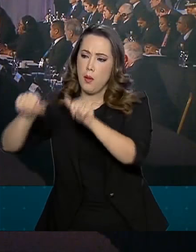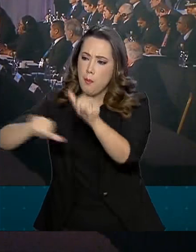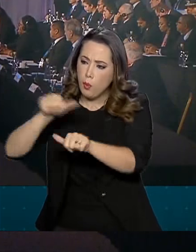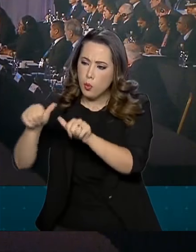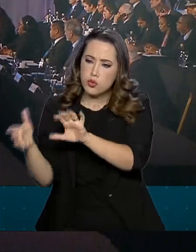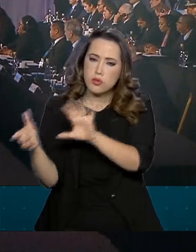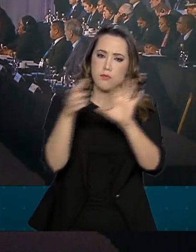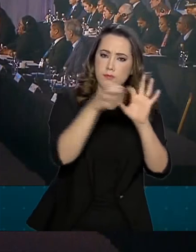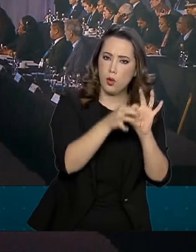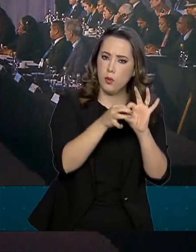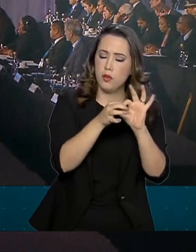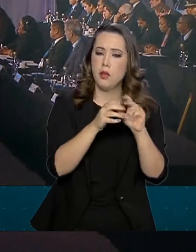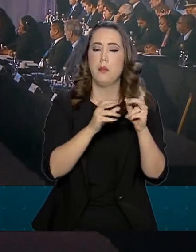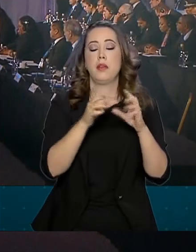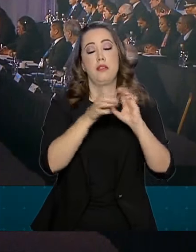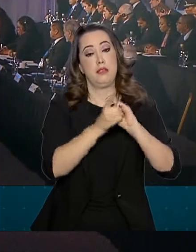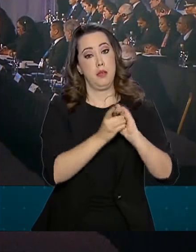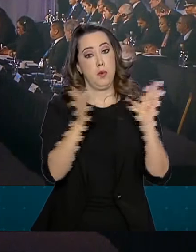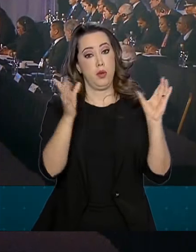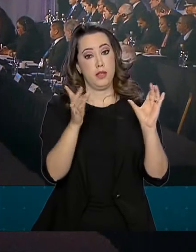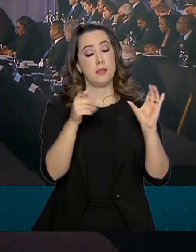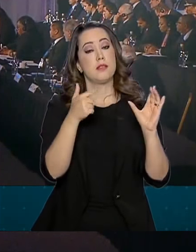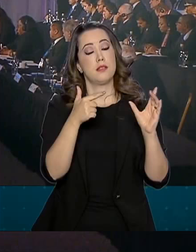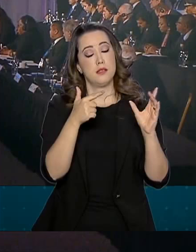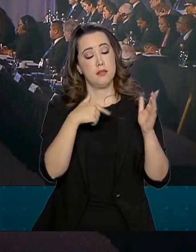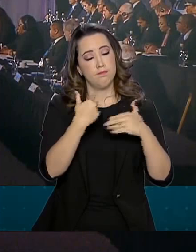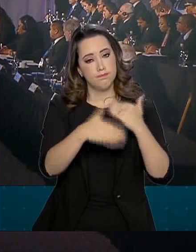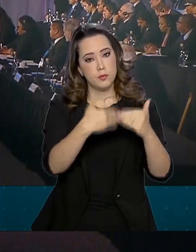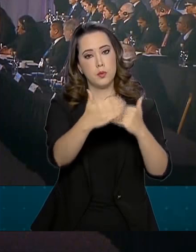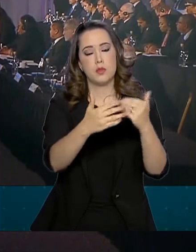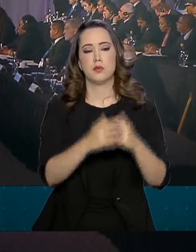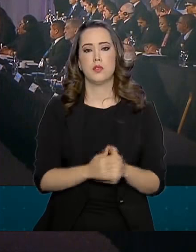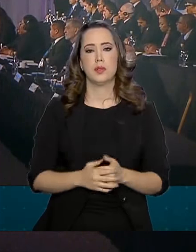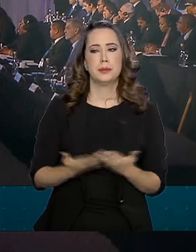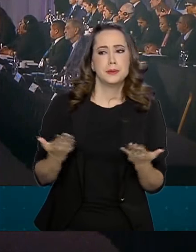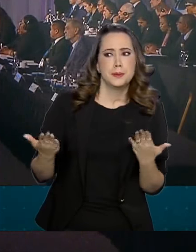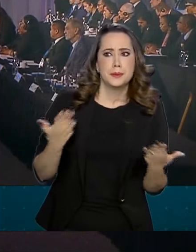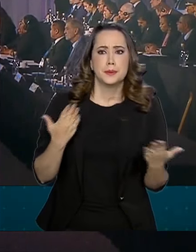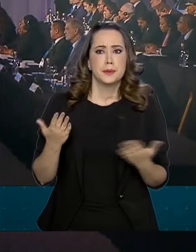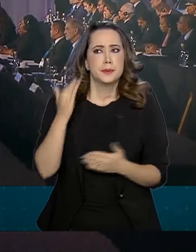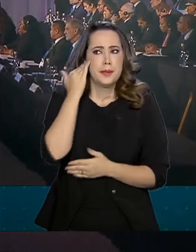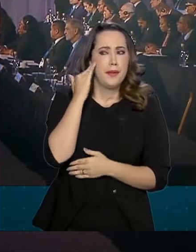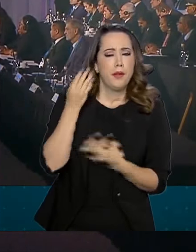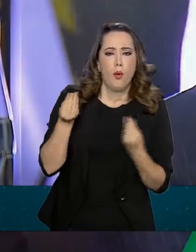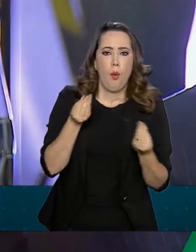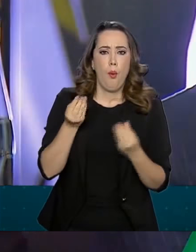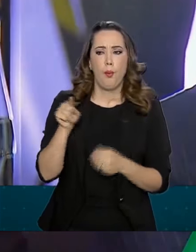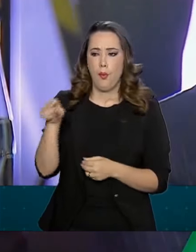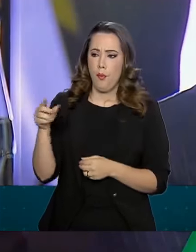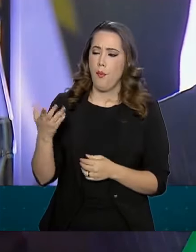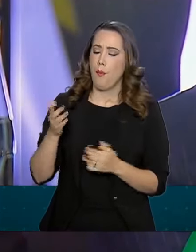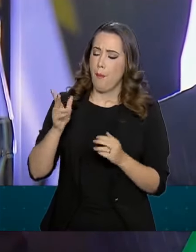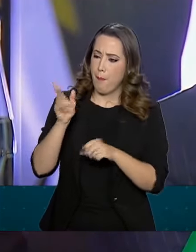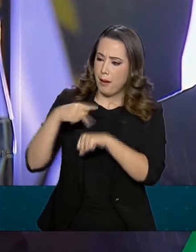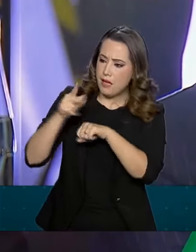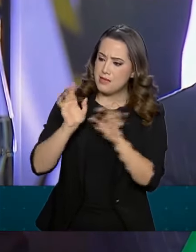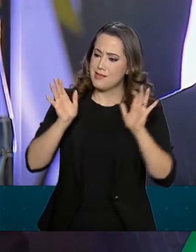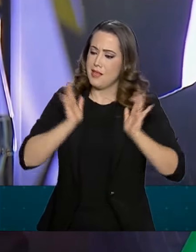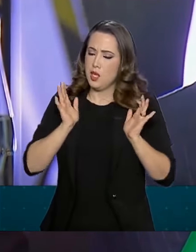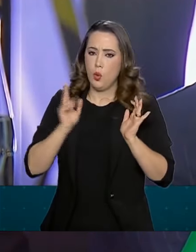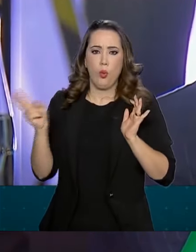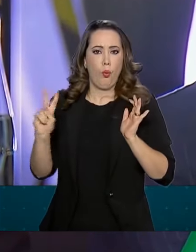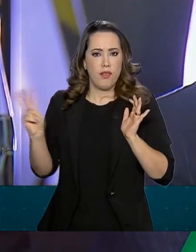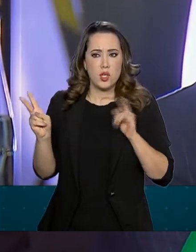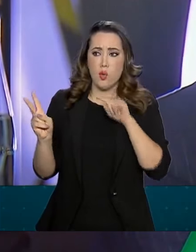Democracia, liberdade e prosperidade. E, muitas vezes, não entendemos como pode um país tão rico como a Venezuela chegar ao ponto que